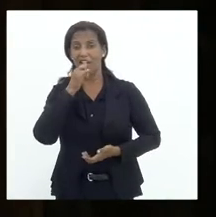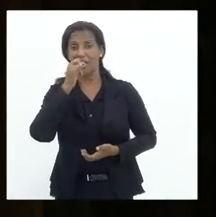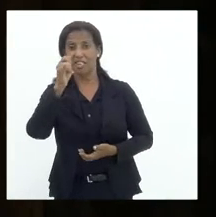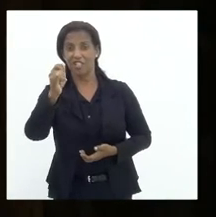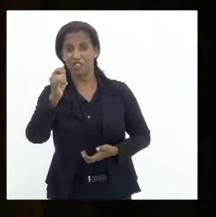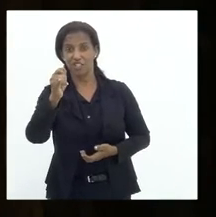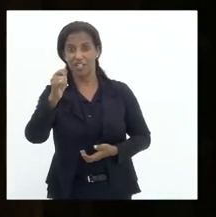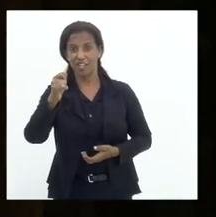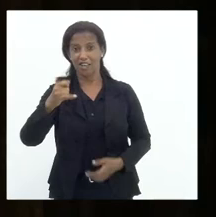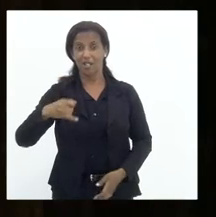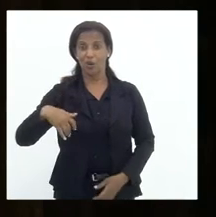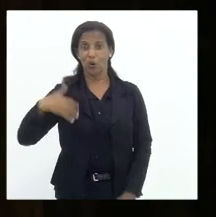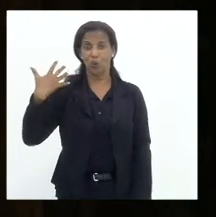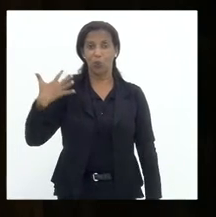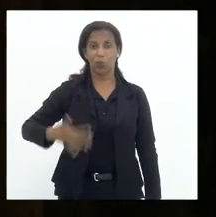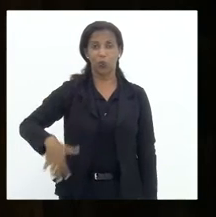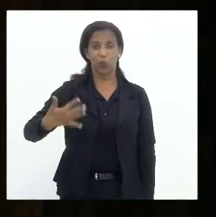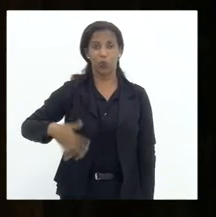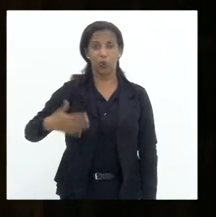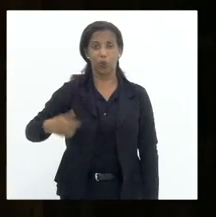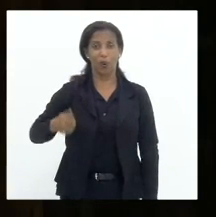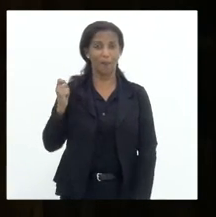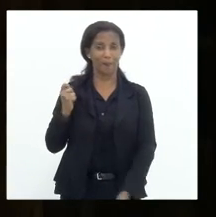o preço da energia sobe.